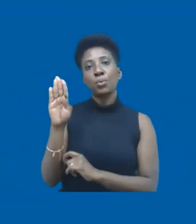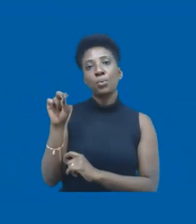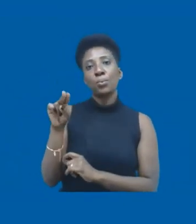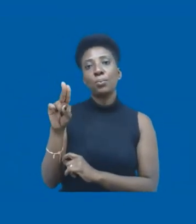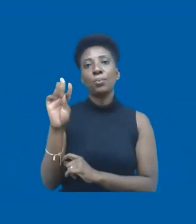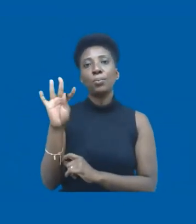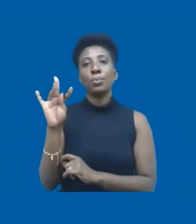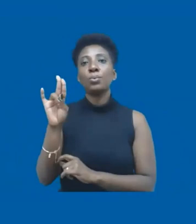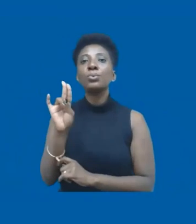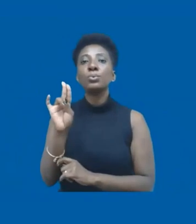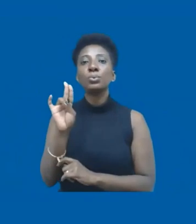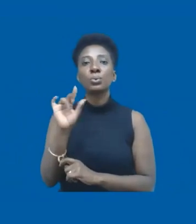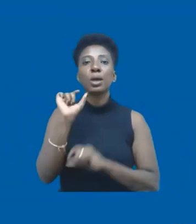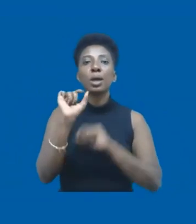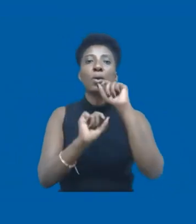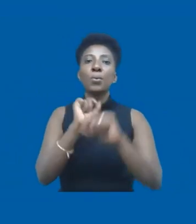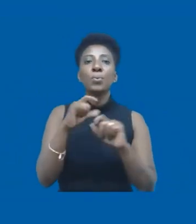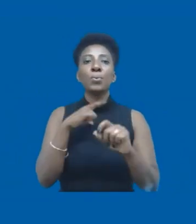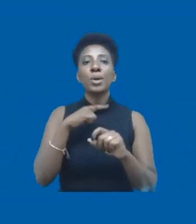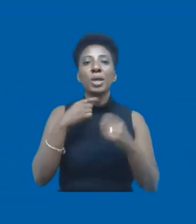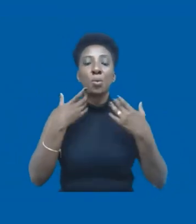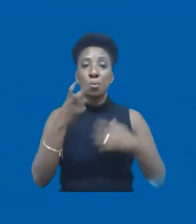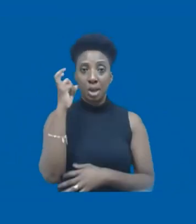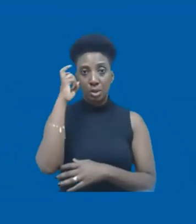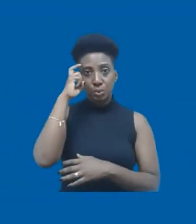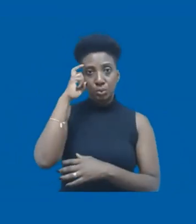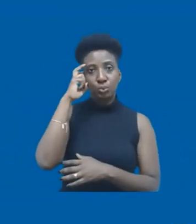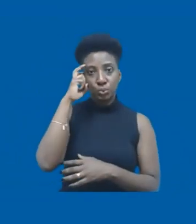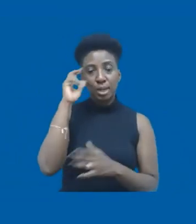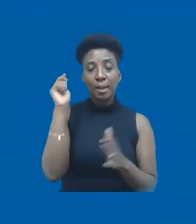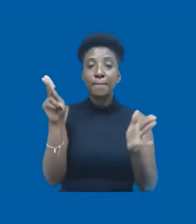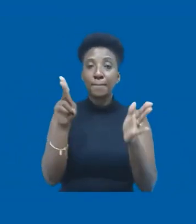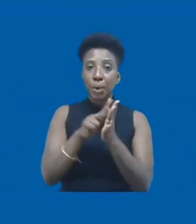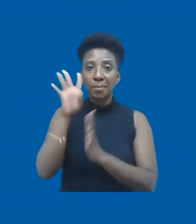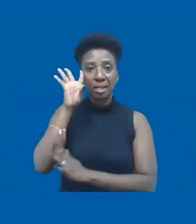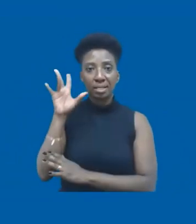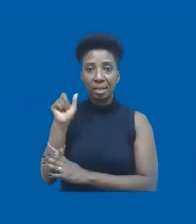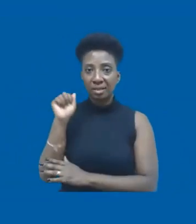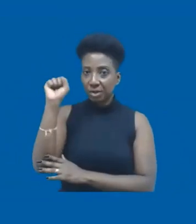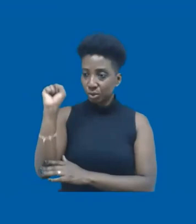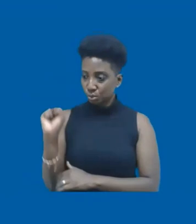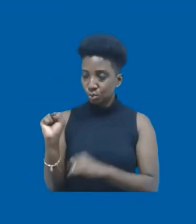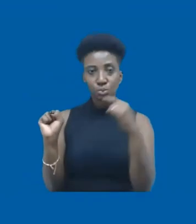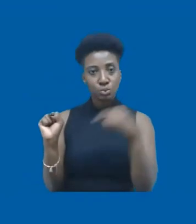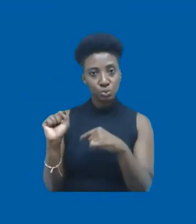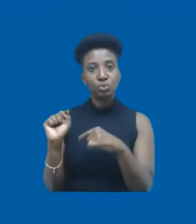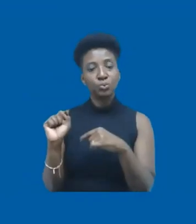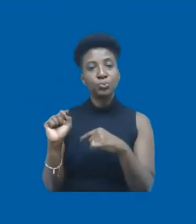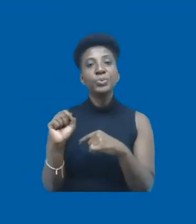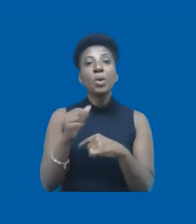cultura Zulu, Xossa, que fica do sul do continente africano. O Nelson Mandela era dessa